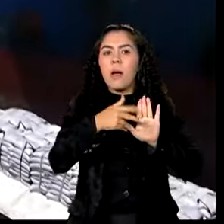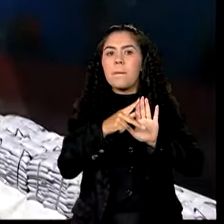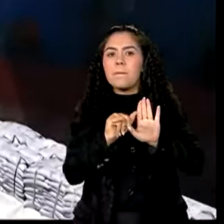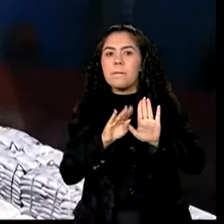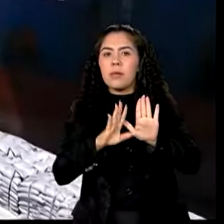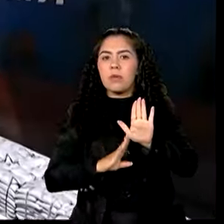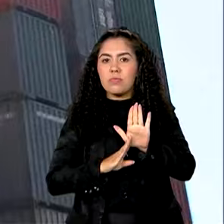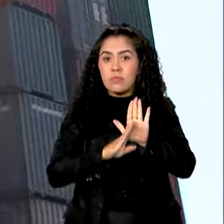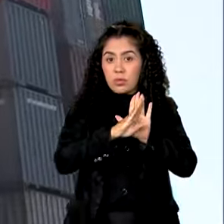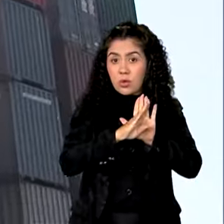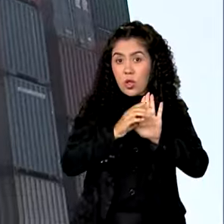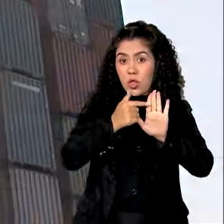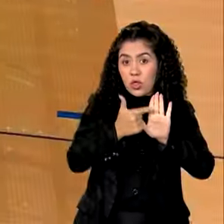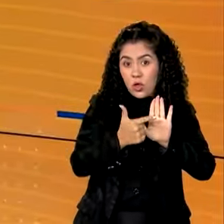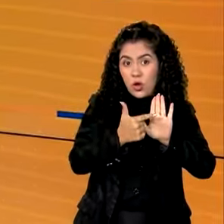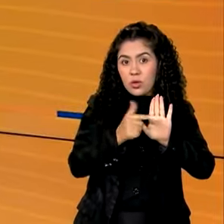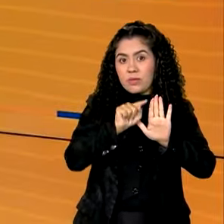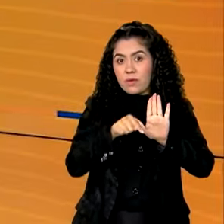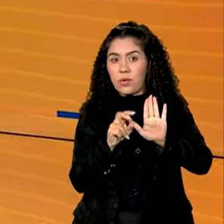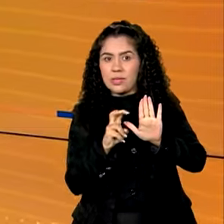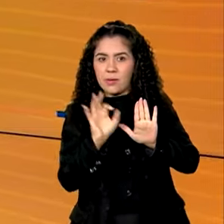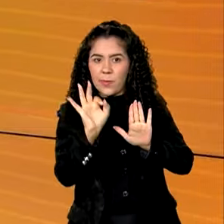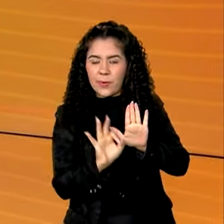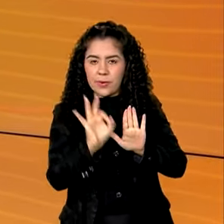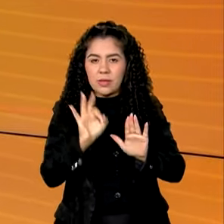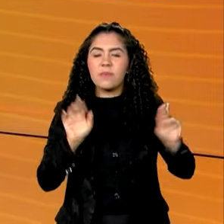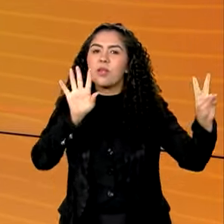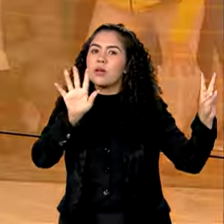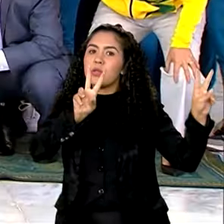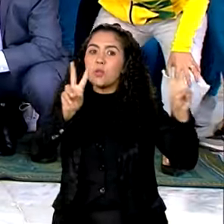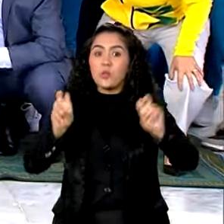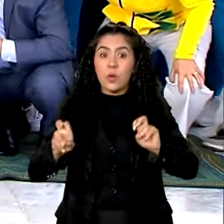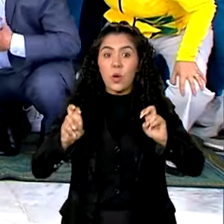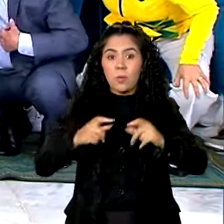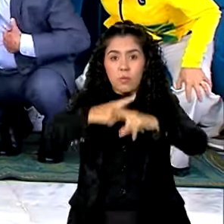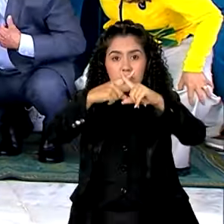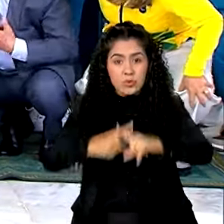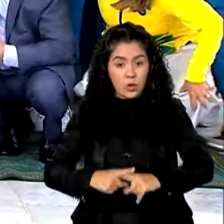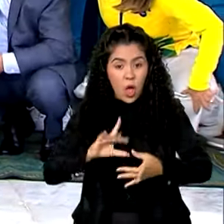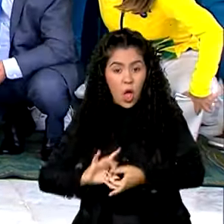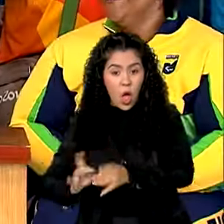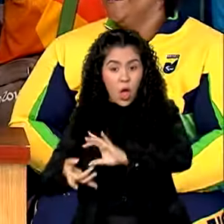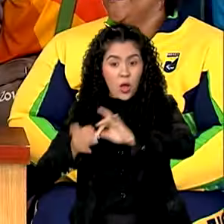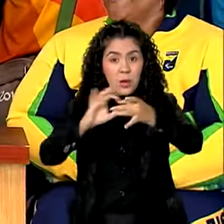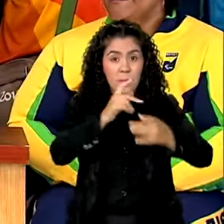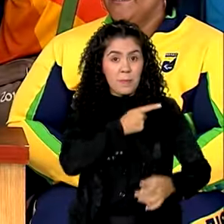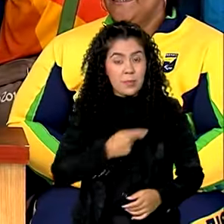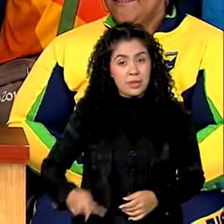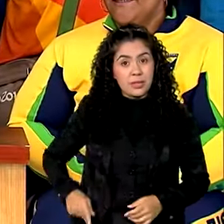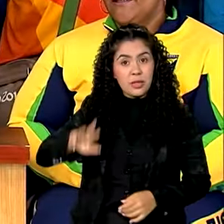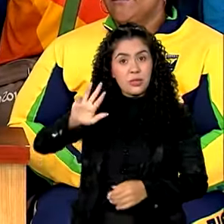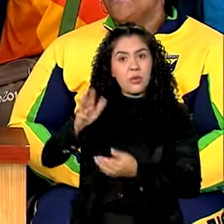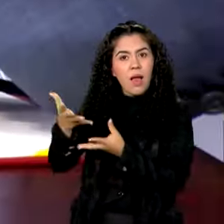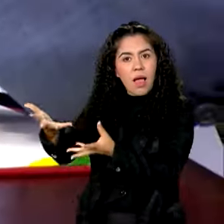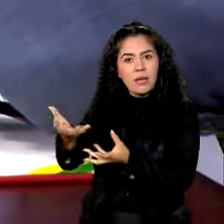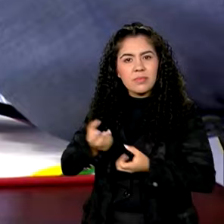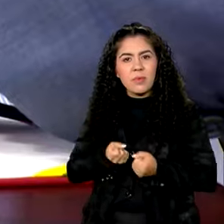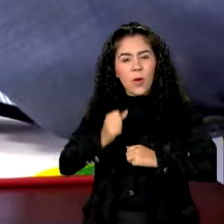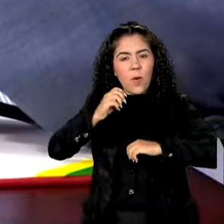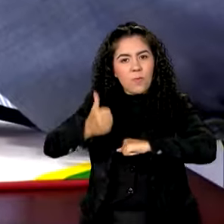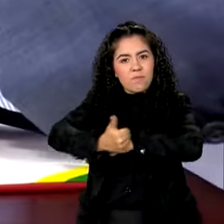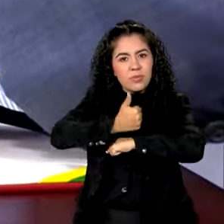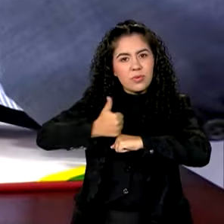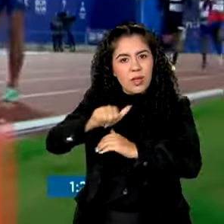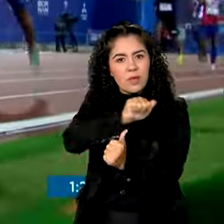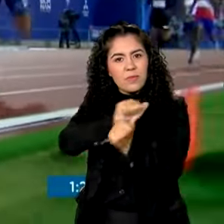passou para 2,5%. Jogos Olímpicos, presidente Lula recebe esportistas que vão representar o Brasil